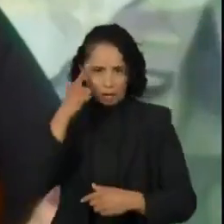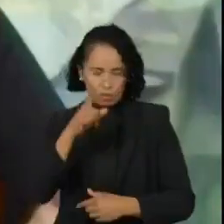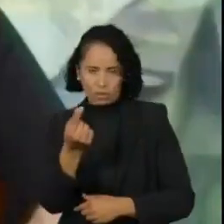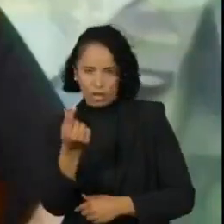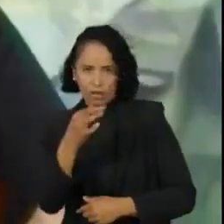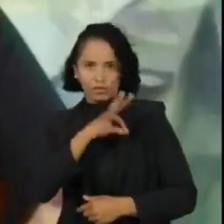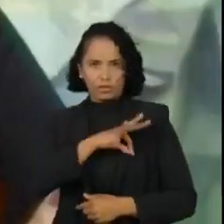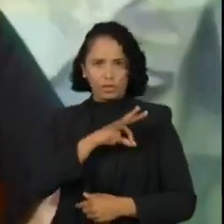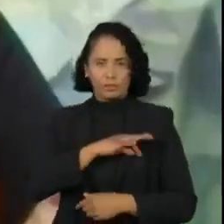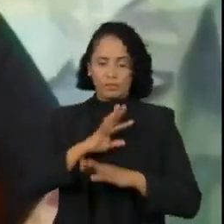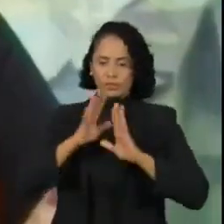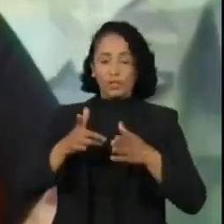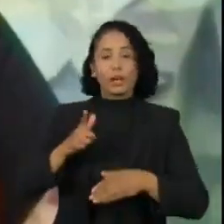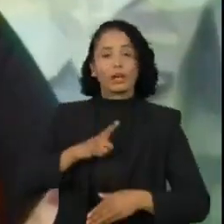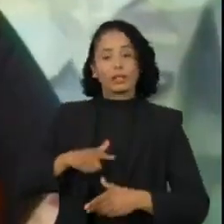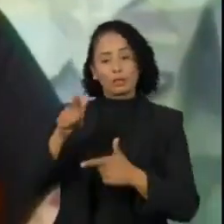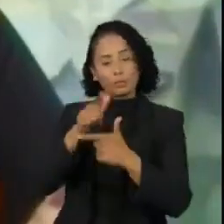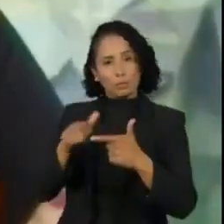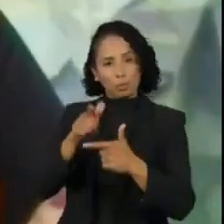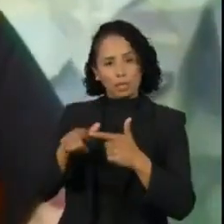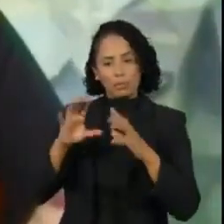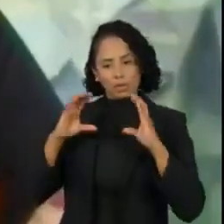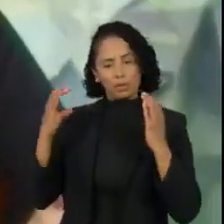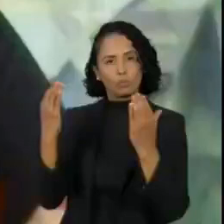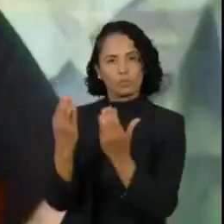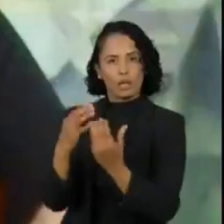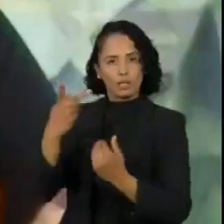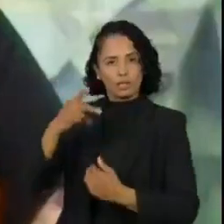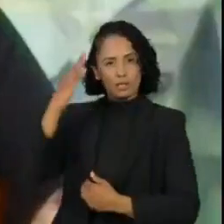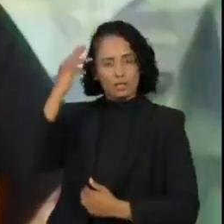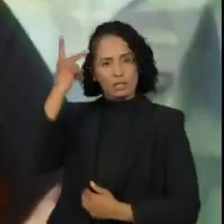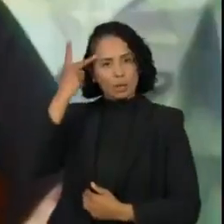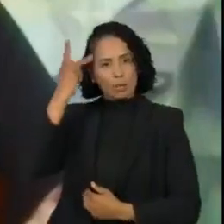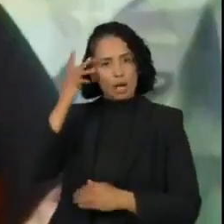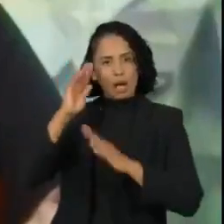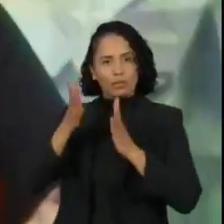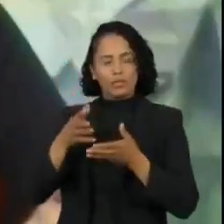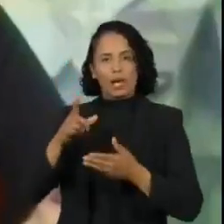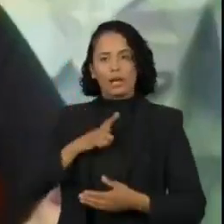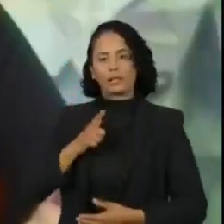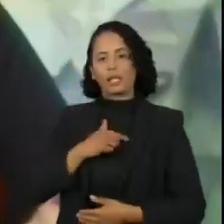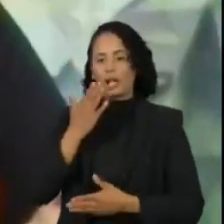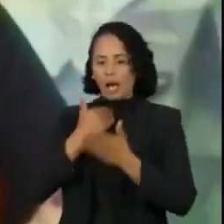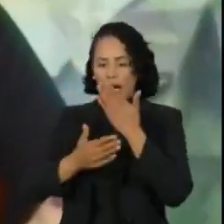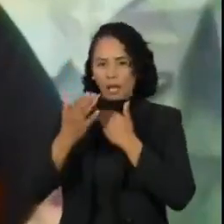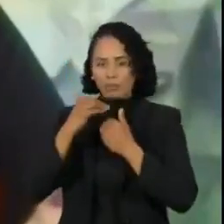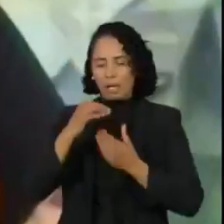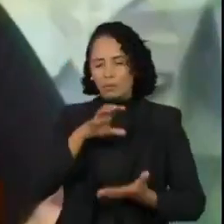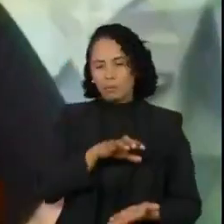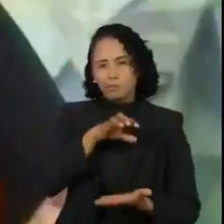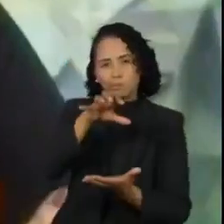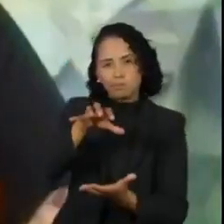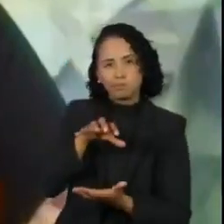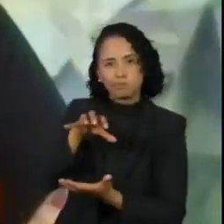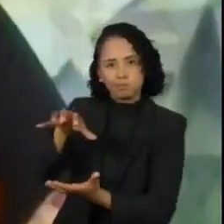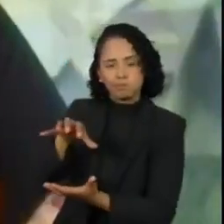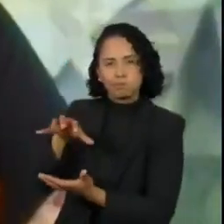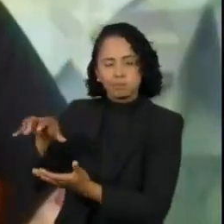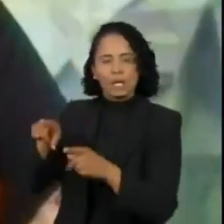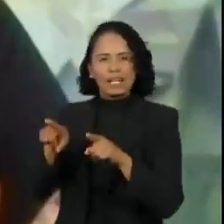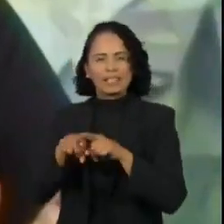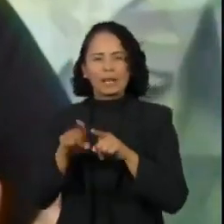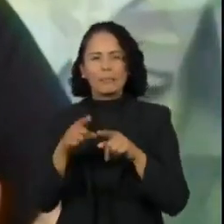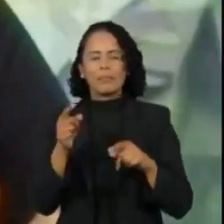comunidades aqui de São Paulo entregar cestas de alimentos, cartões de vale alimentação e também vale gás.